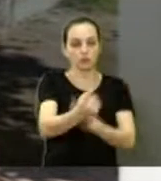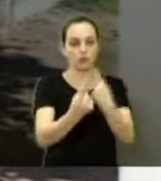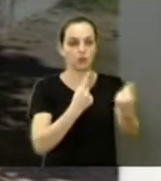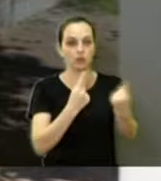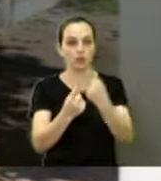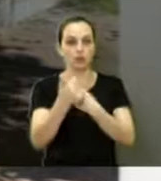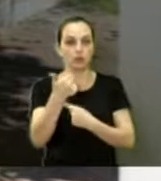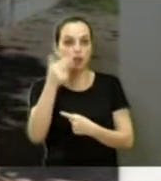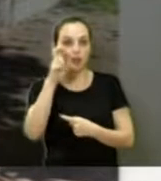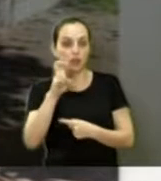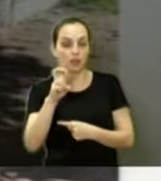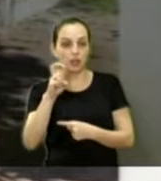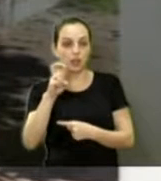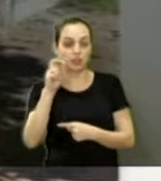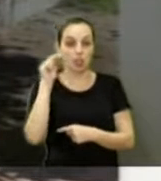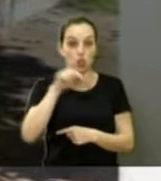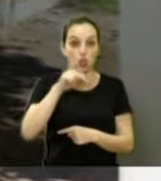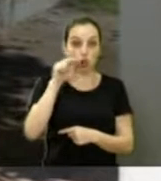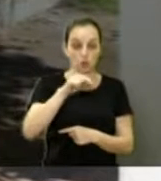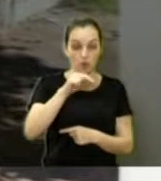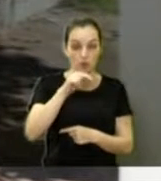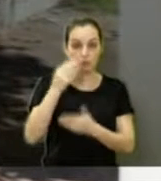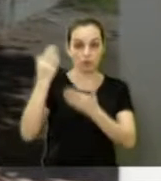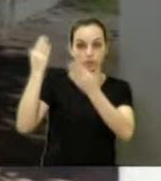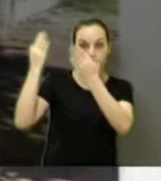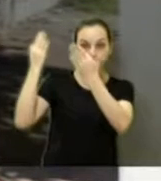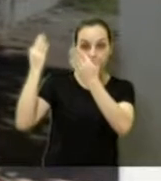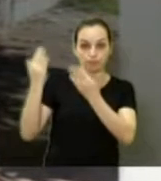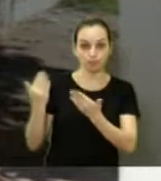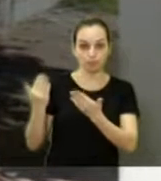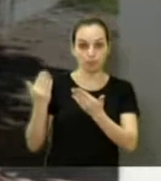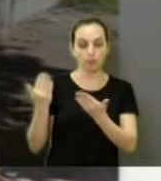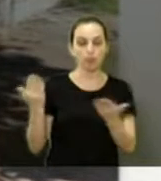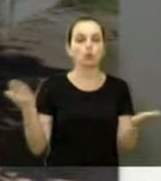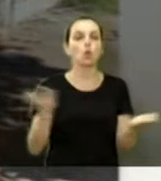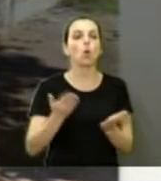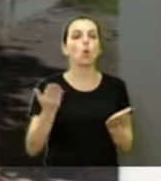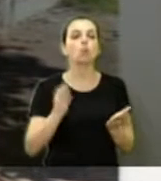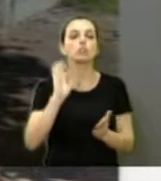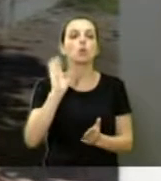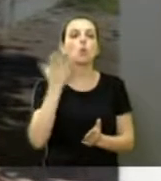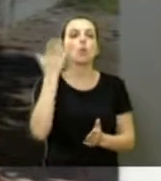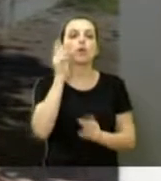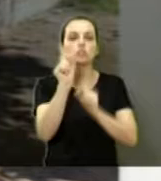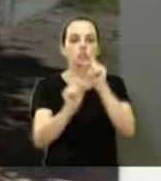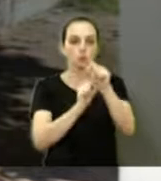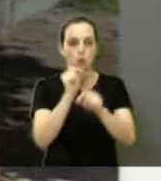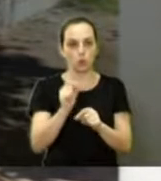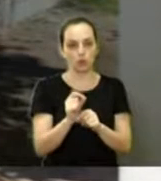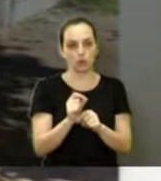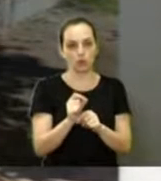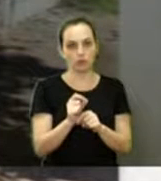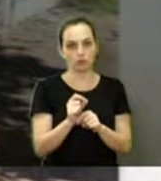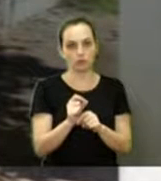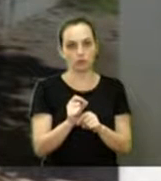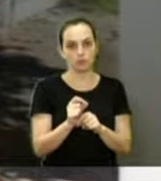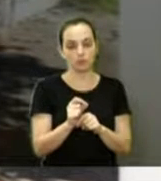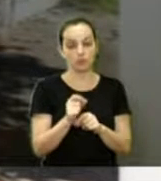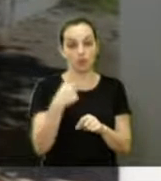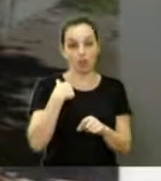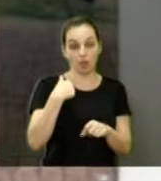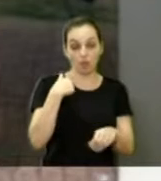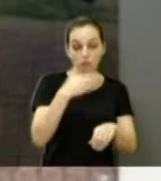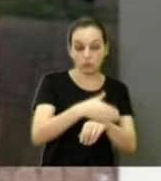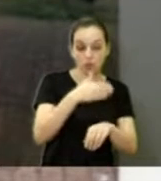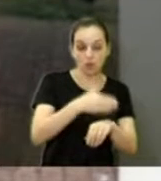de Novembro, com a Rua Lubanesa. Hoje, o que acontece? Inclusive, por coincidência, quando eu estava lá